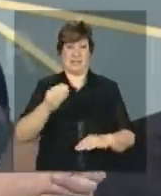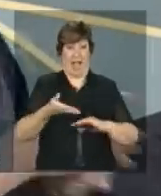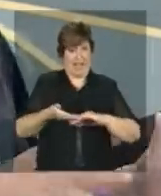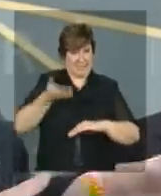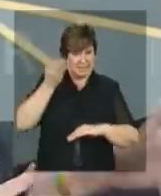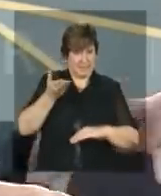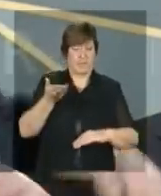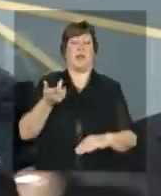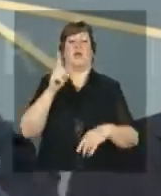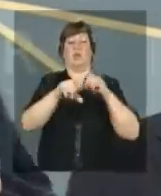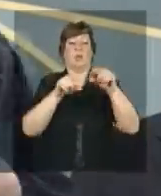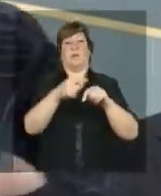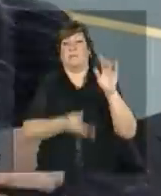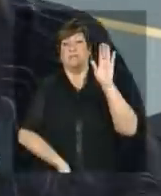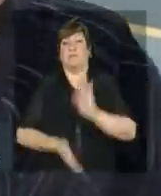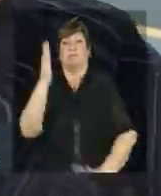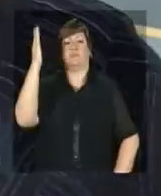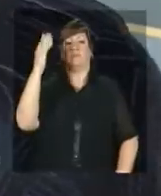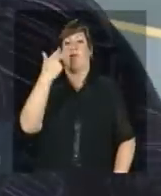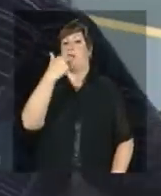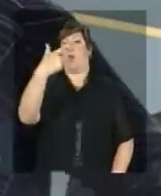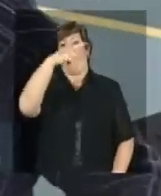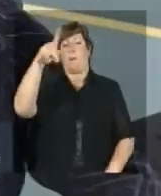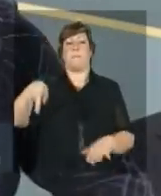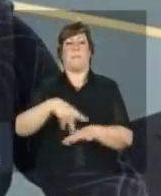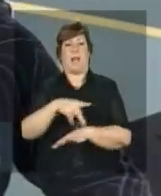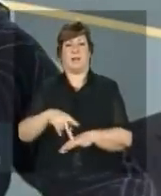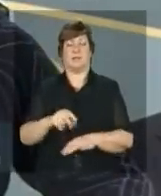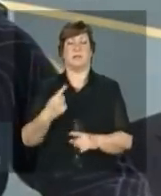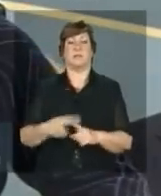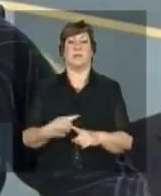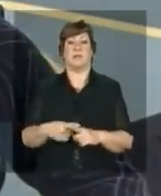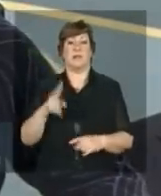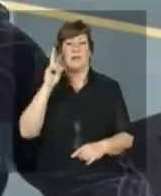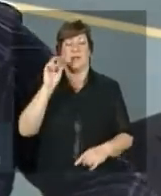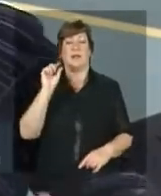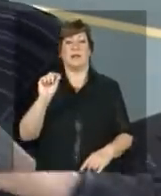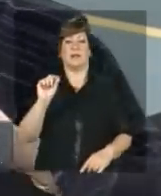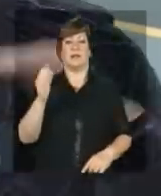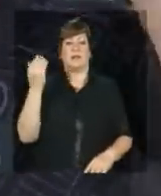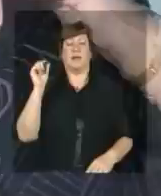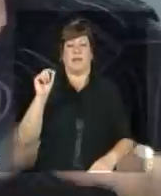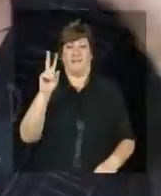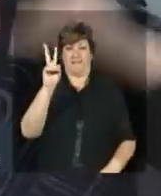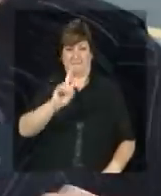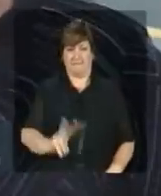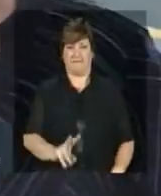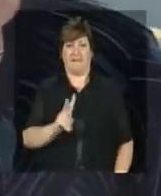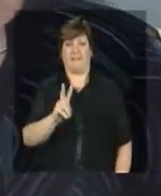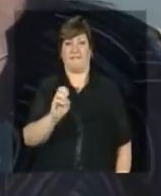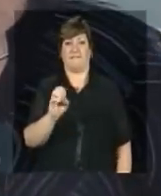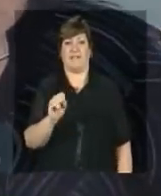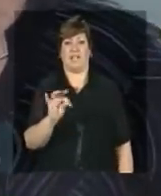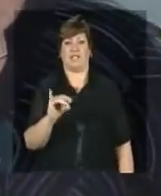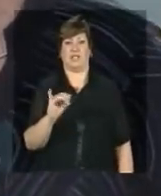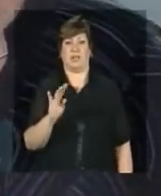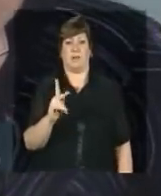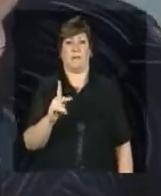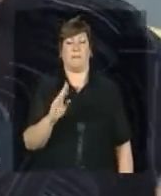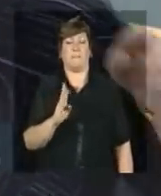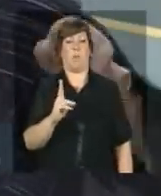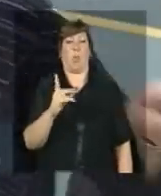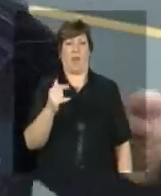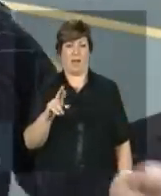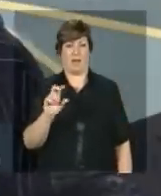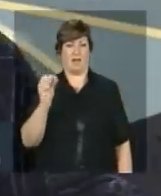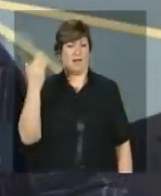como é que eu escolhia eu pegava no vestibular com critérios absolutamente díspares